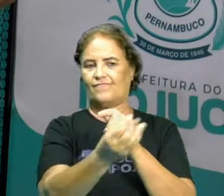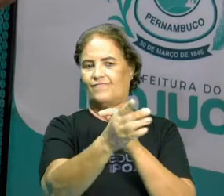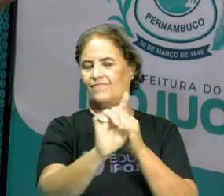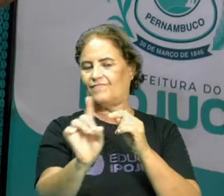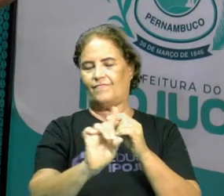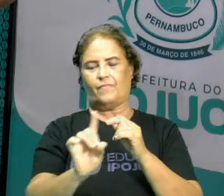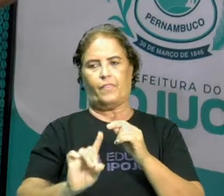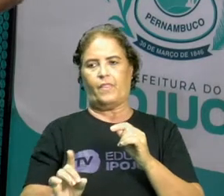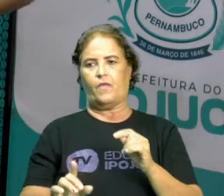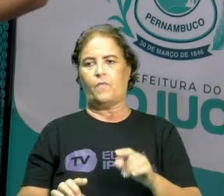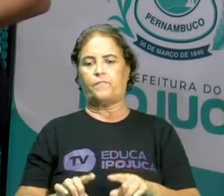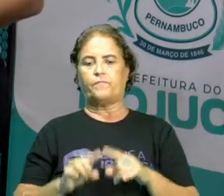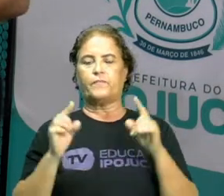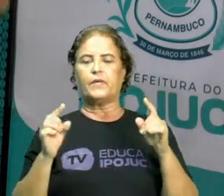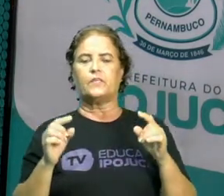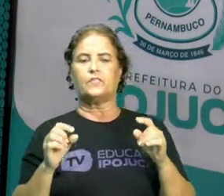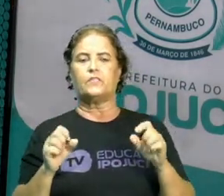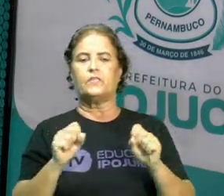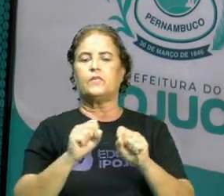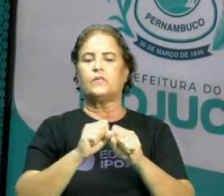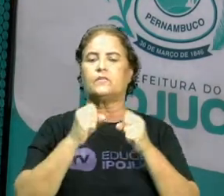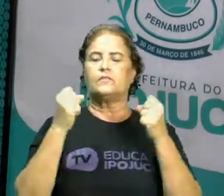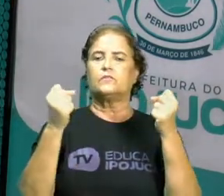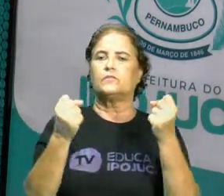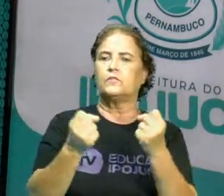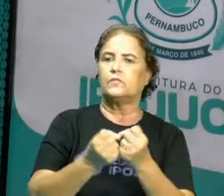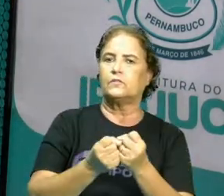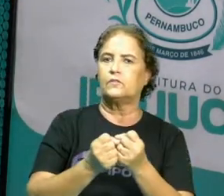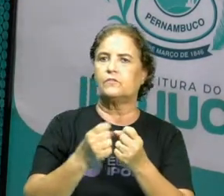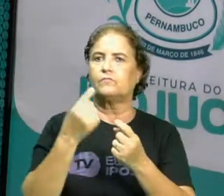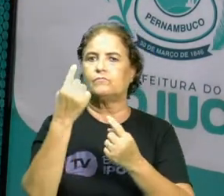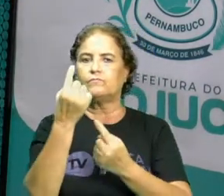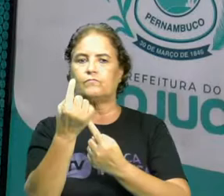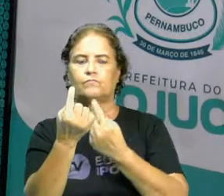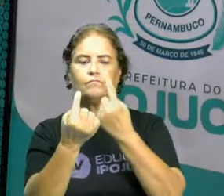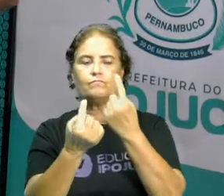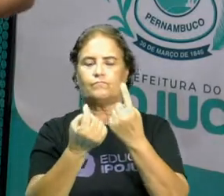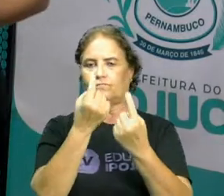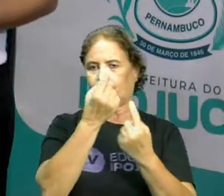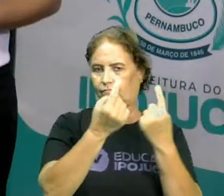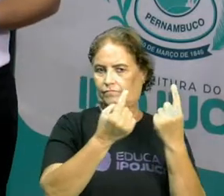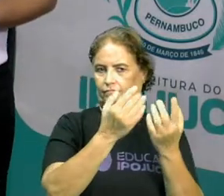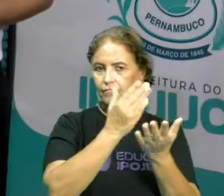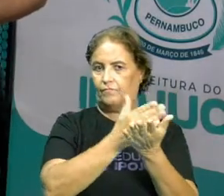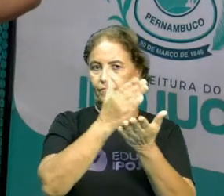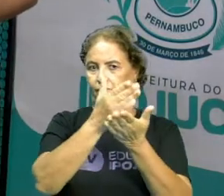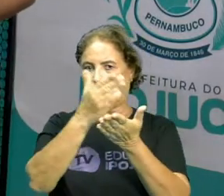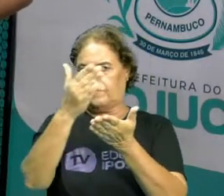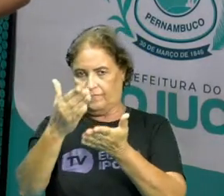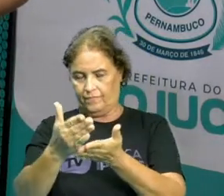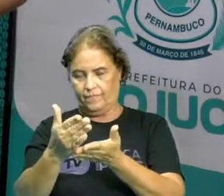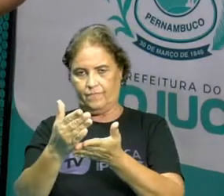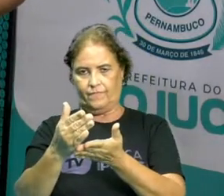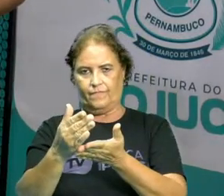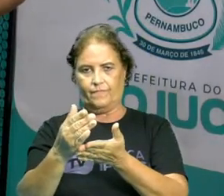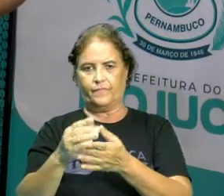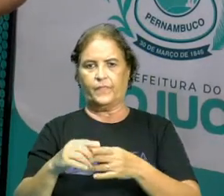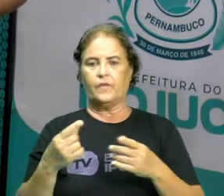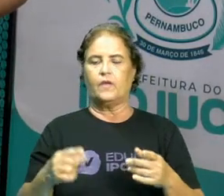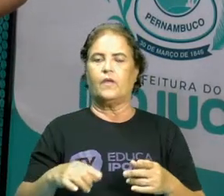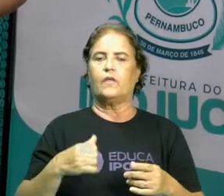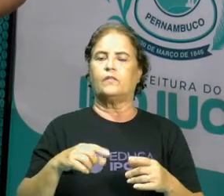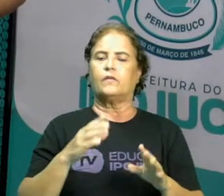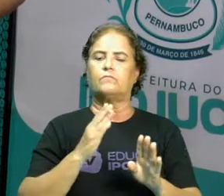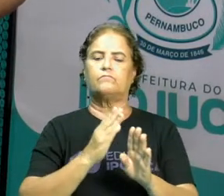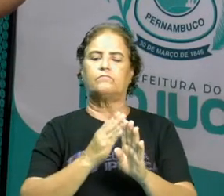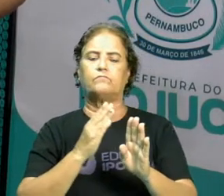associação em paralelo, apesar deles estarem ali enfileirados um atrás do outro, as